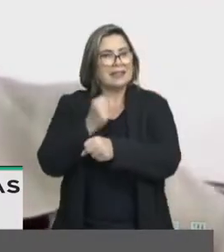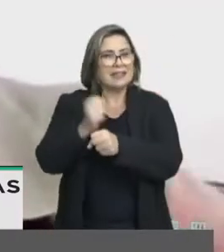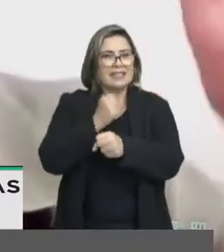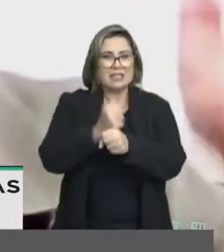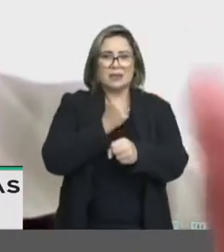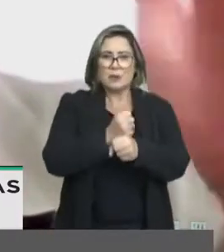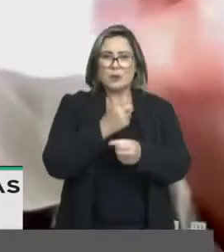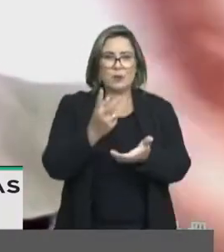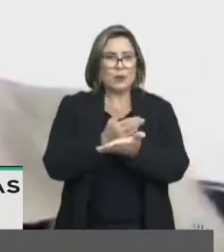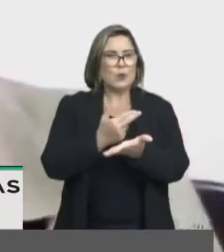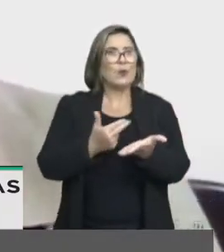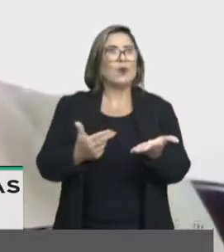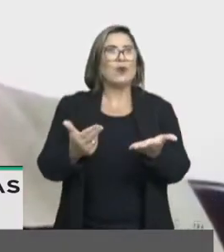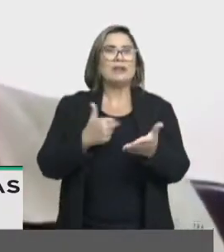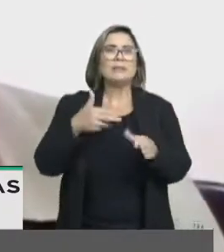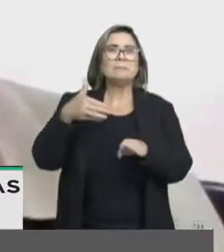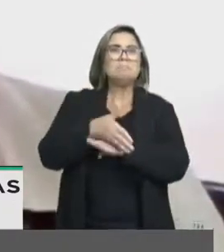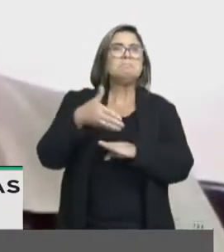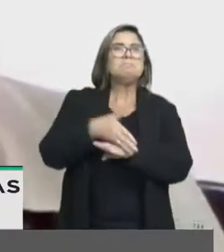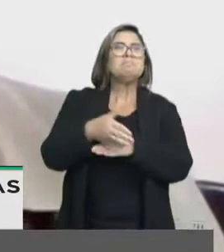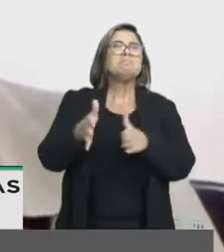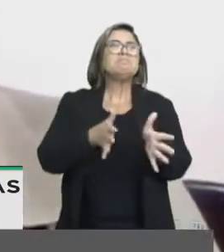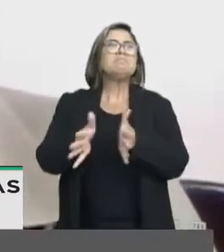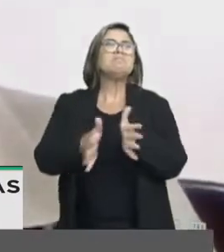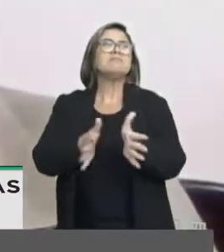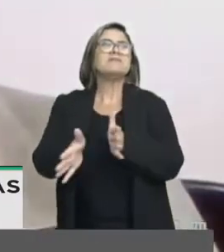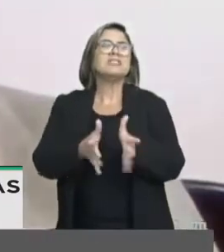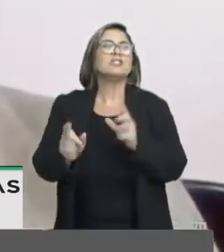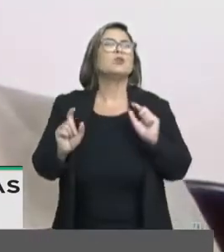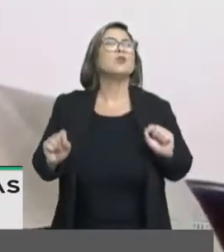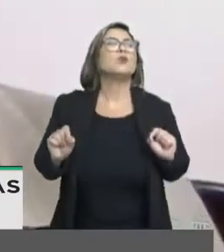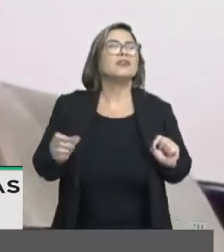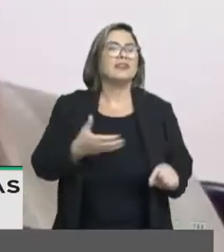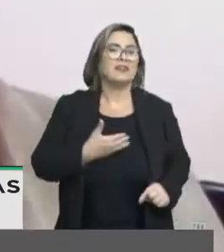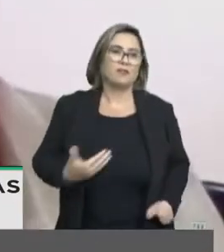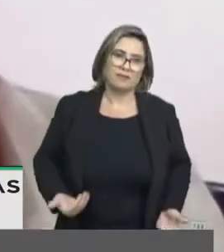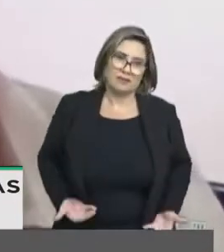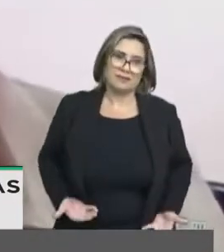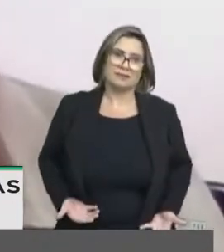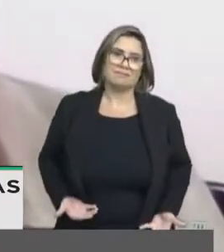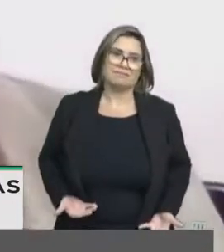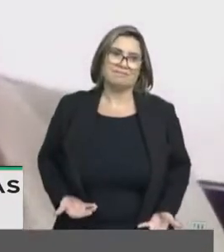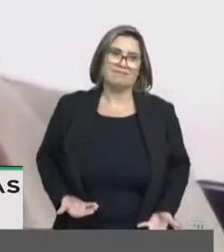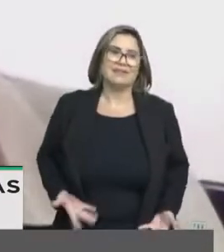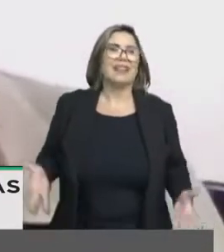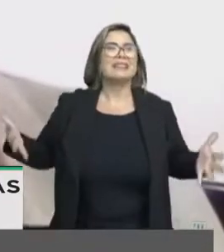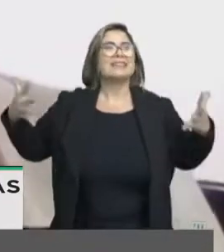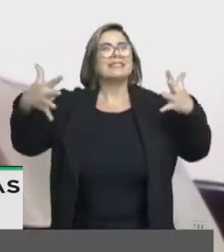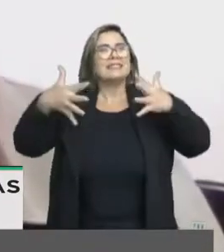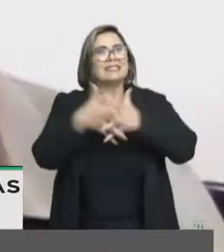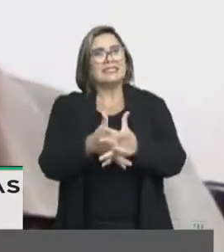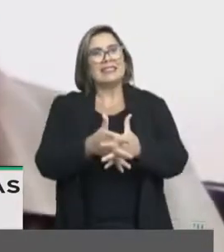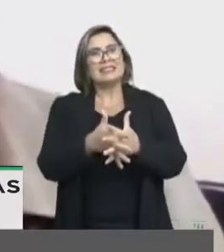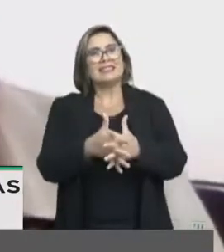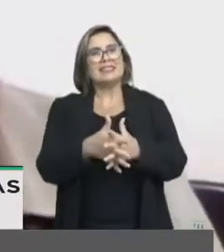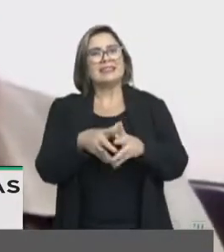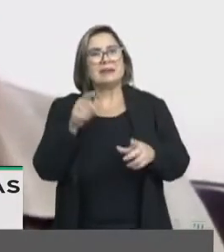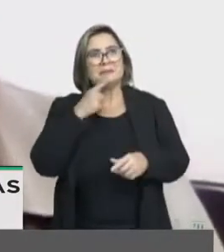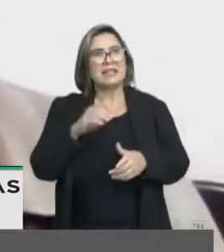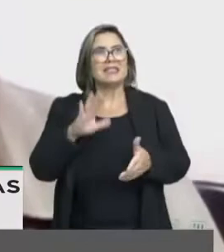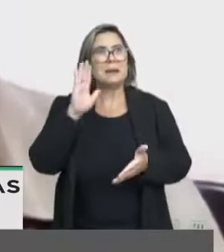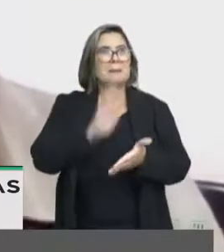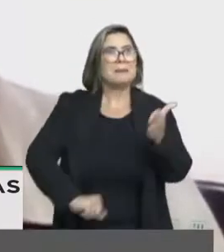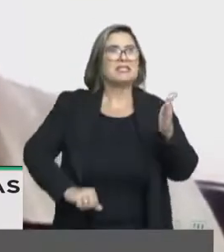temos as cidades sem acessibilidade. E que o que faz o governo? Impede a isenção de IPI para a